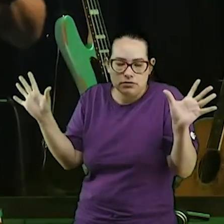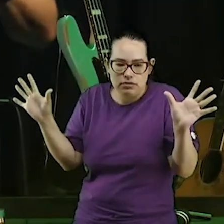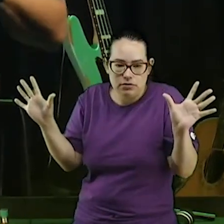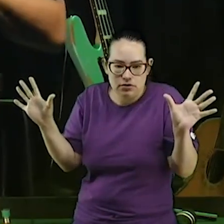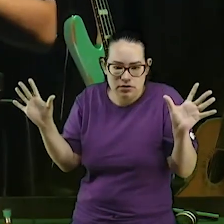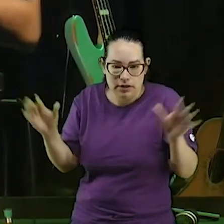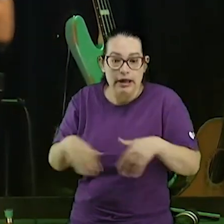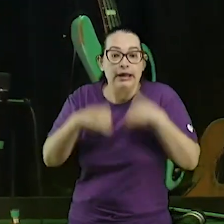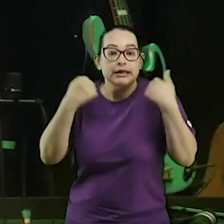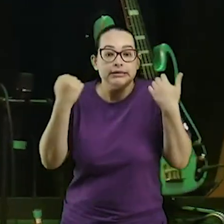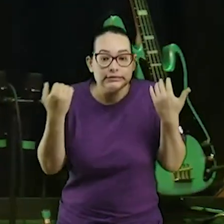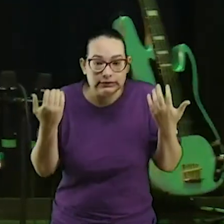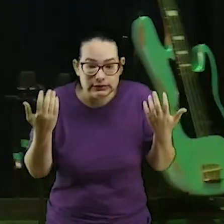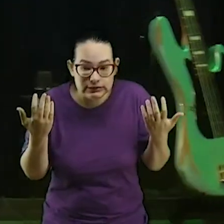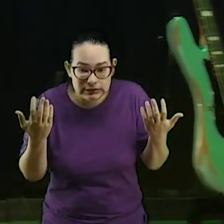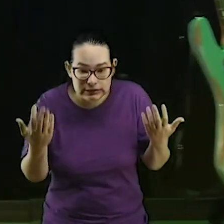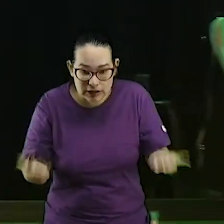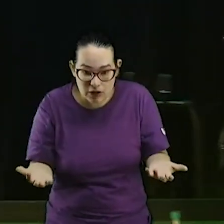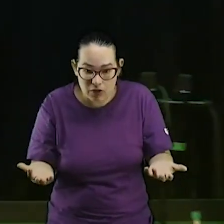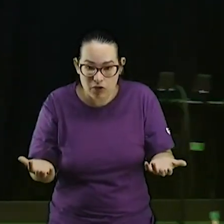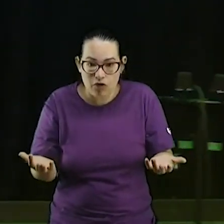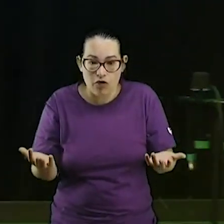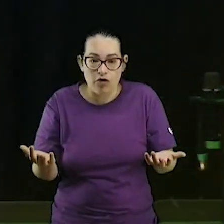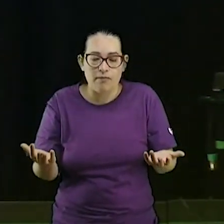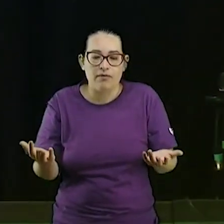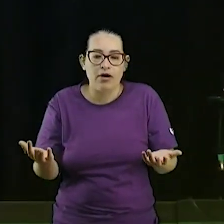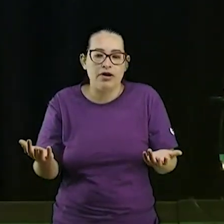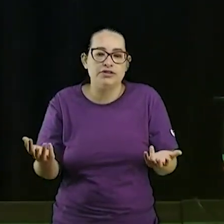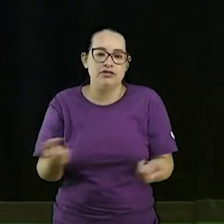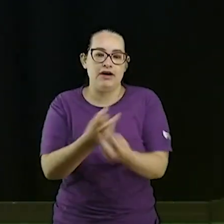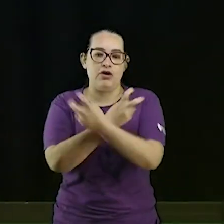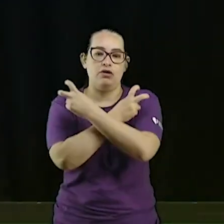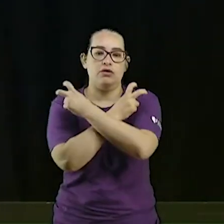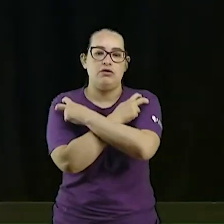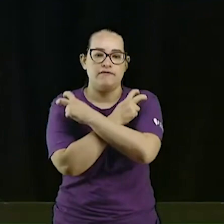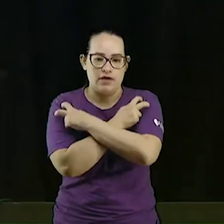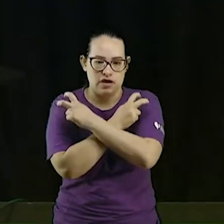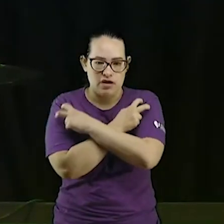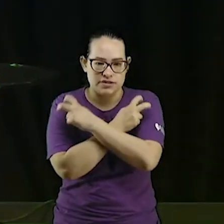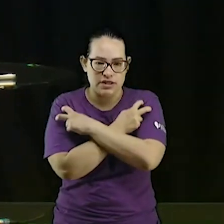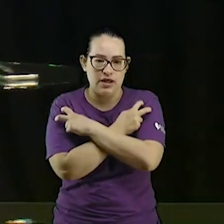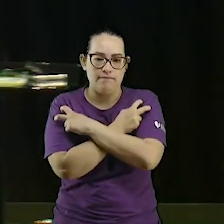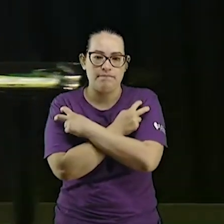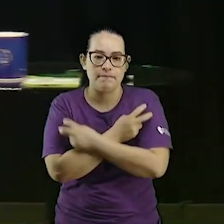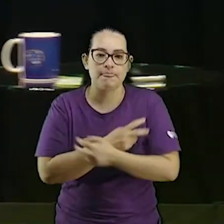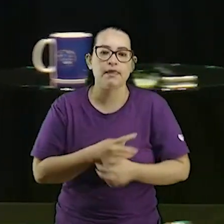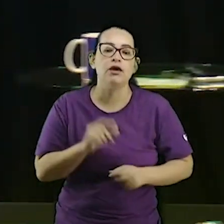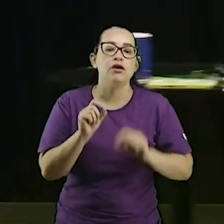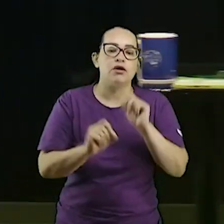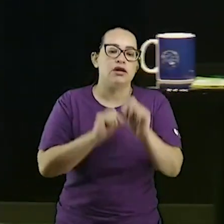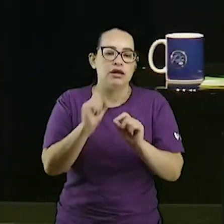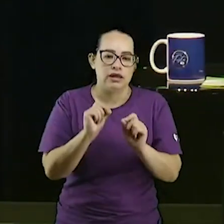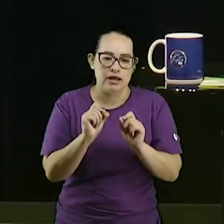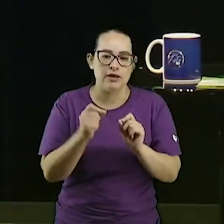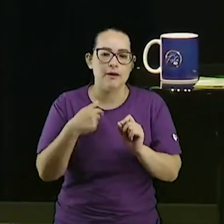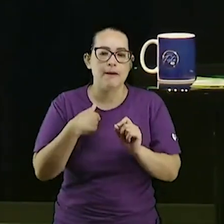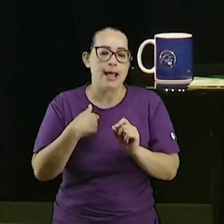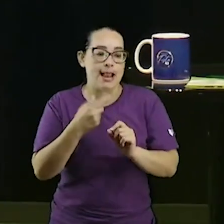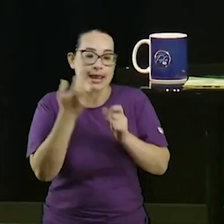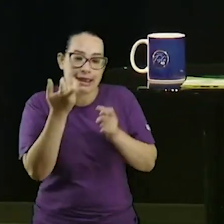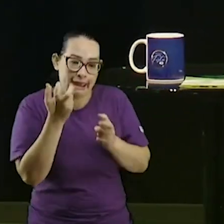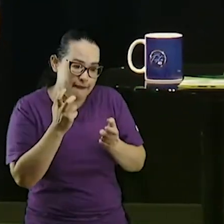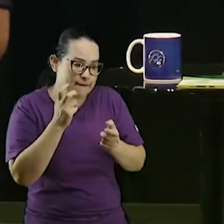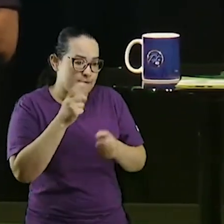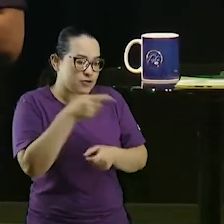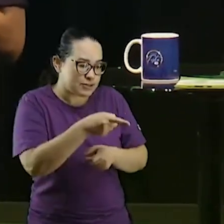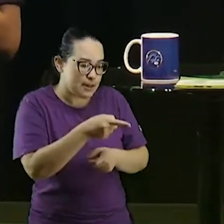a figura do faraó aqui, ela é muito clara. E há um impedimento para que você pare de pensar em ser livre.